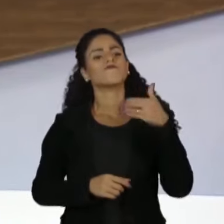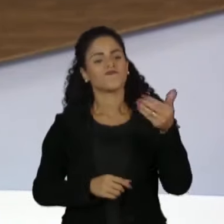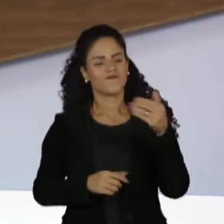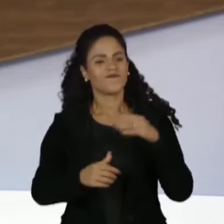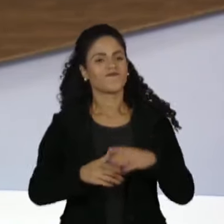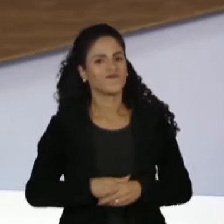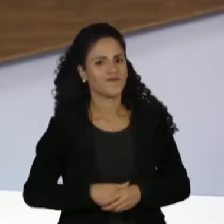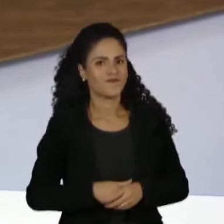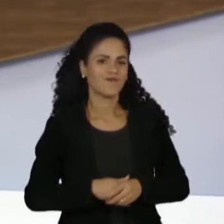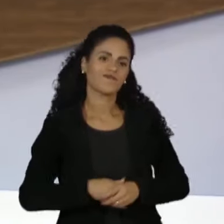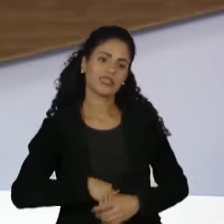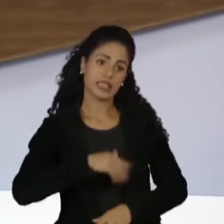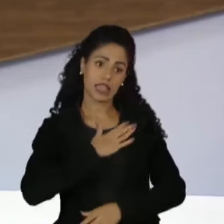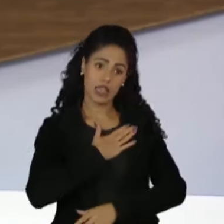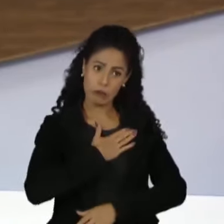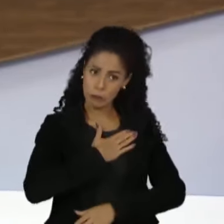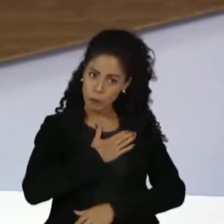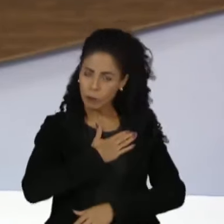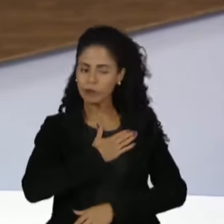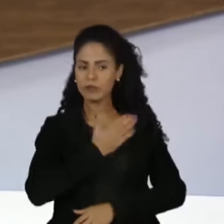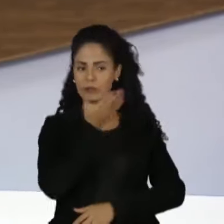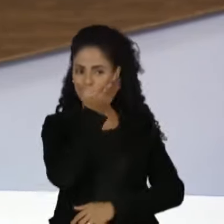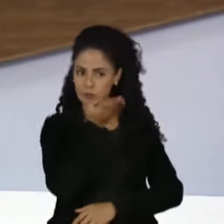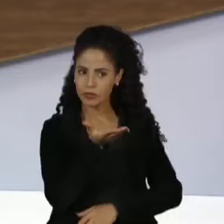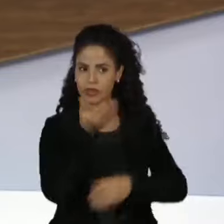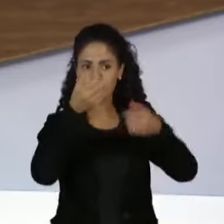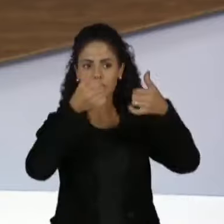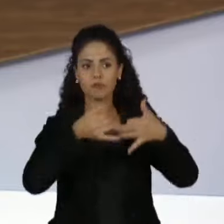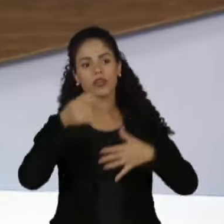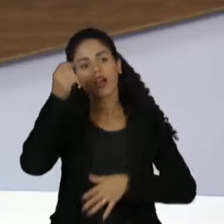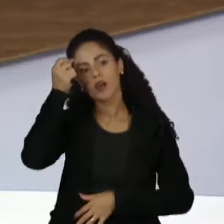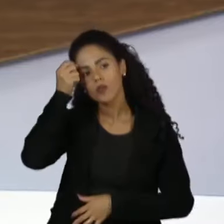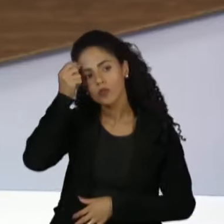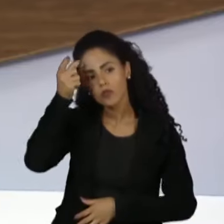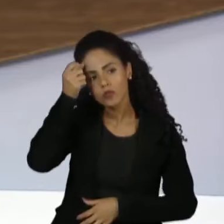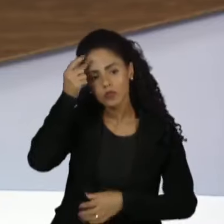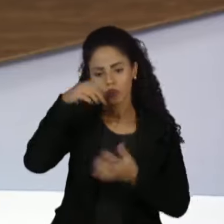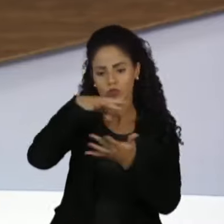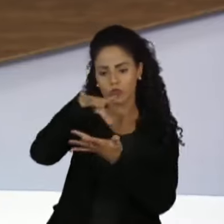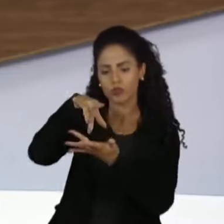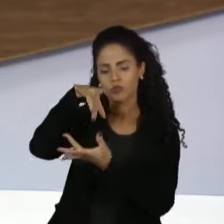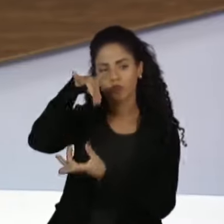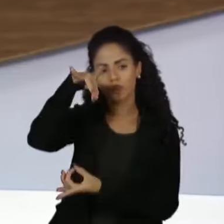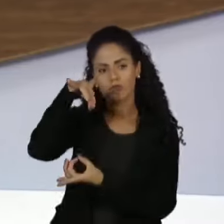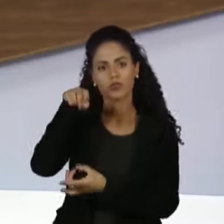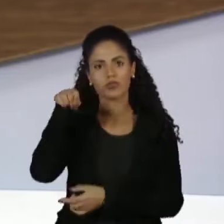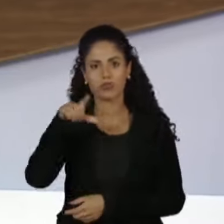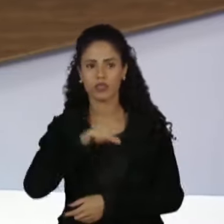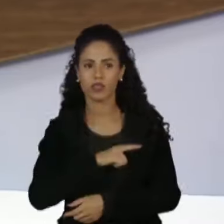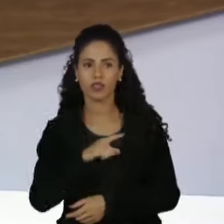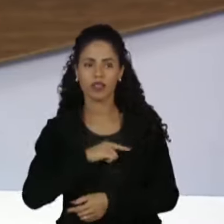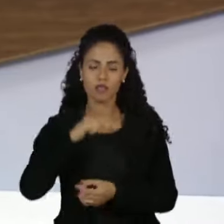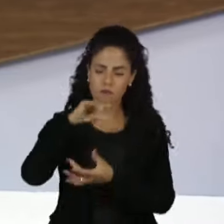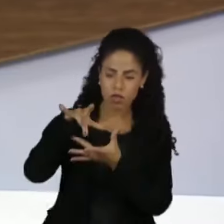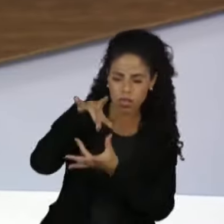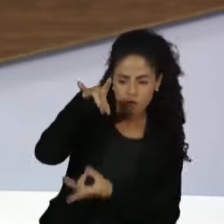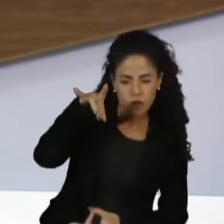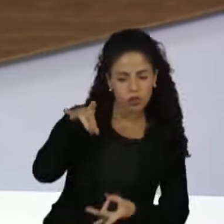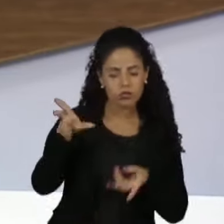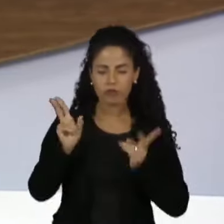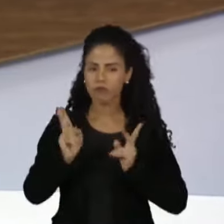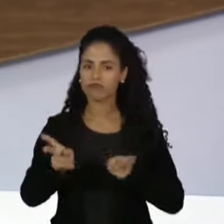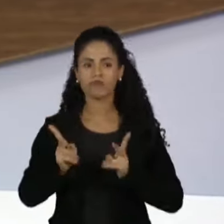Heloísa, eu gosto muito de quando você traz essa questão da cultura democrática, da democracia como algo em movimento,